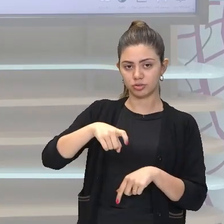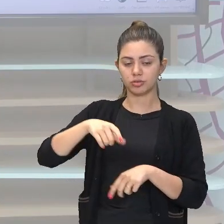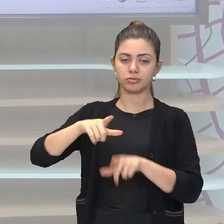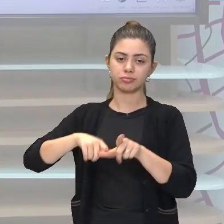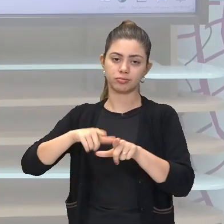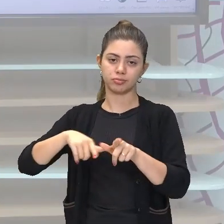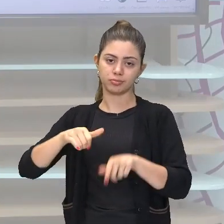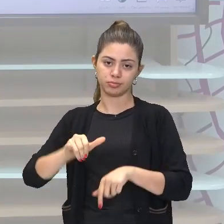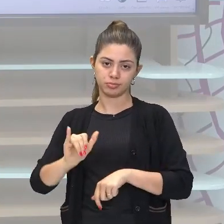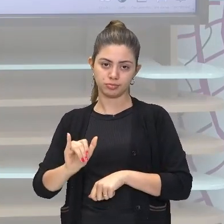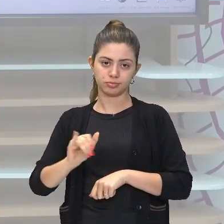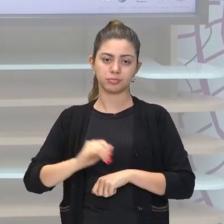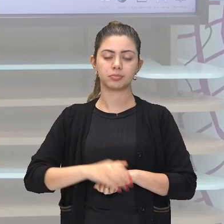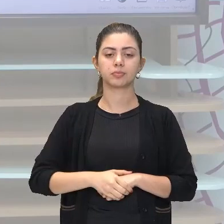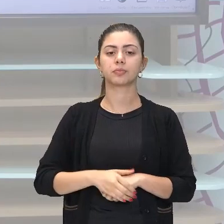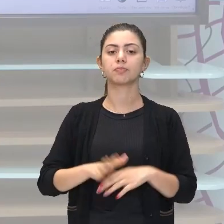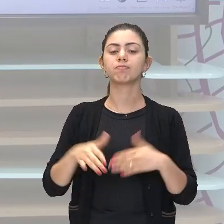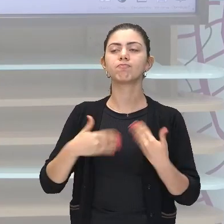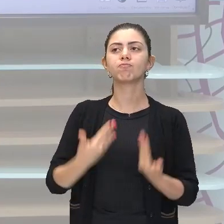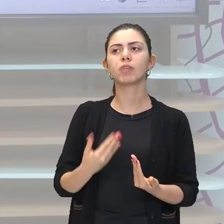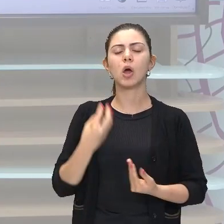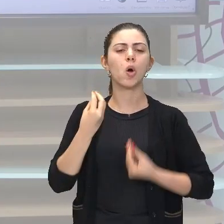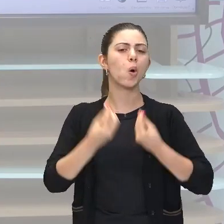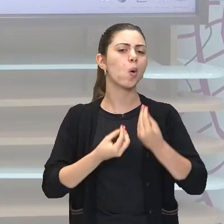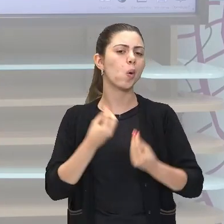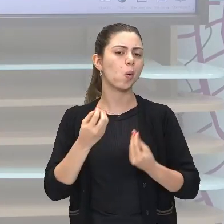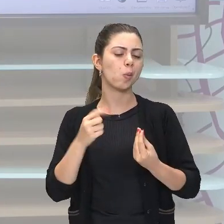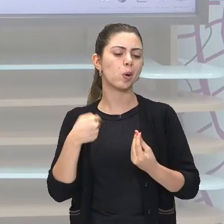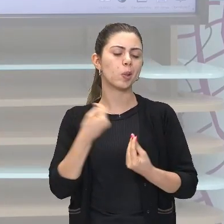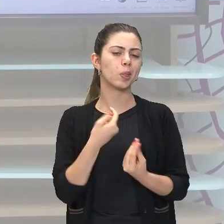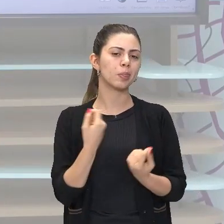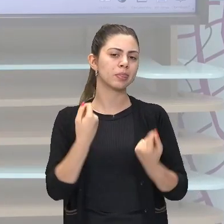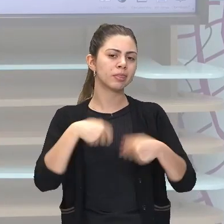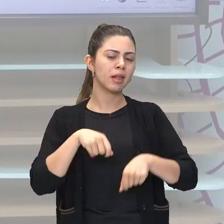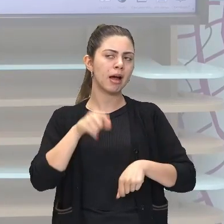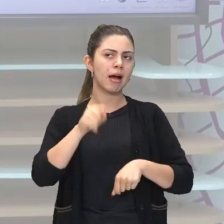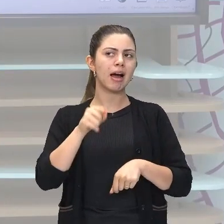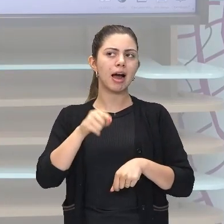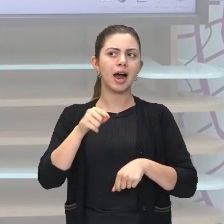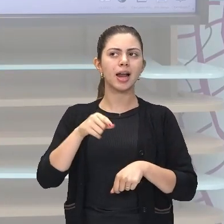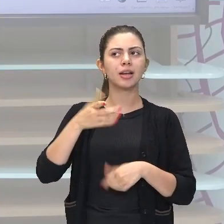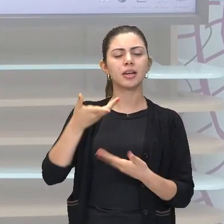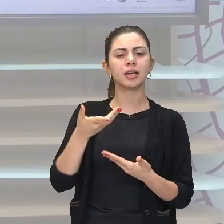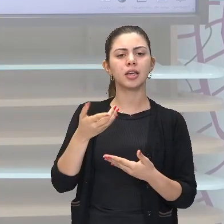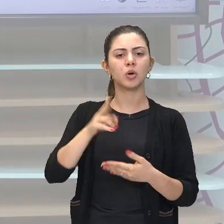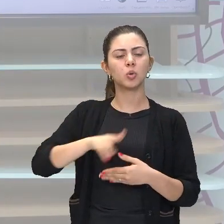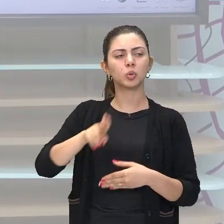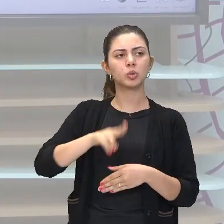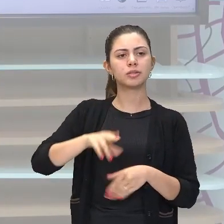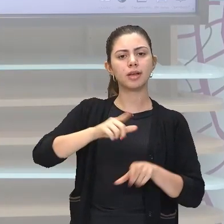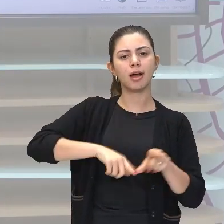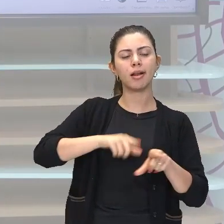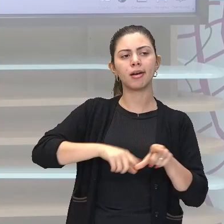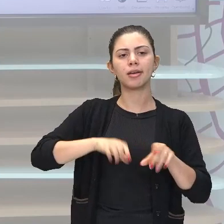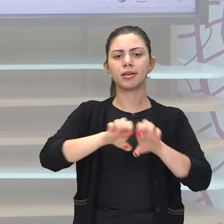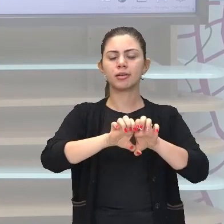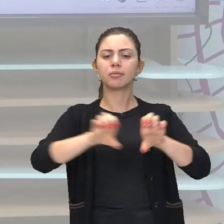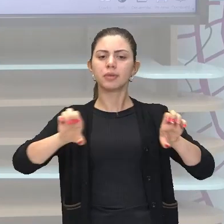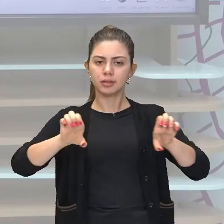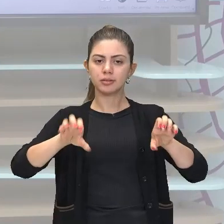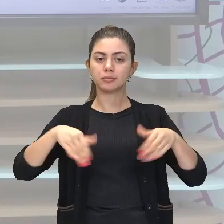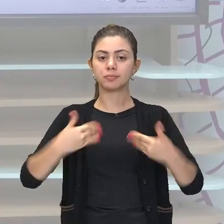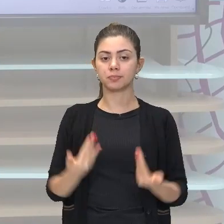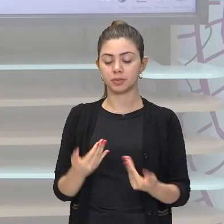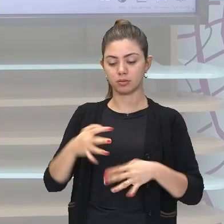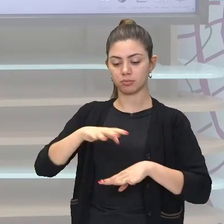Agora, como eu trabalho com uma variável? Em matemática, quando o homem